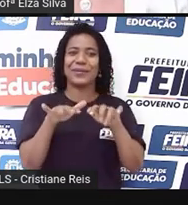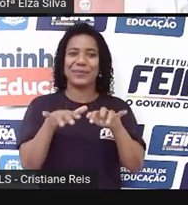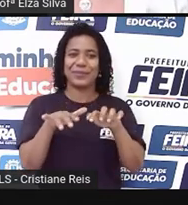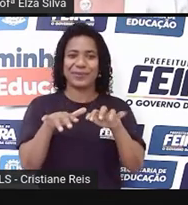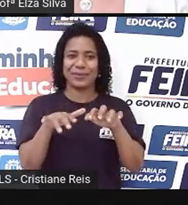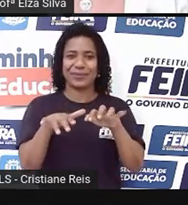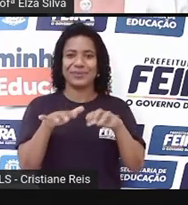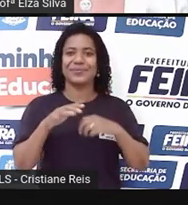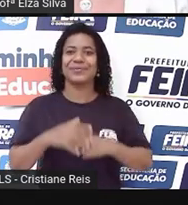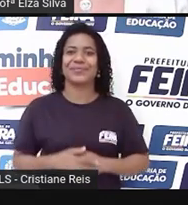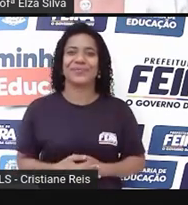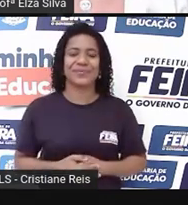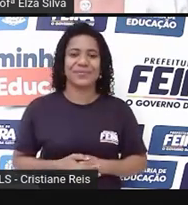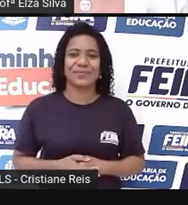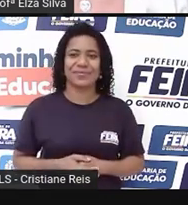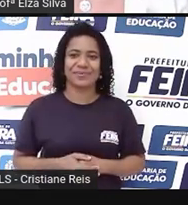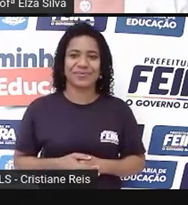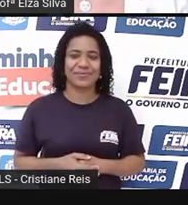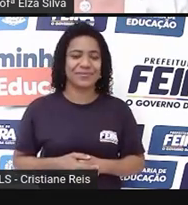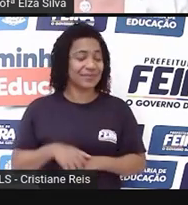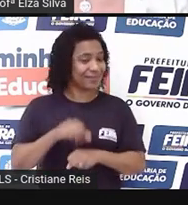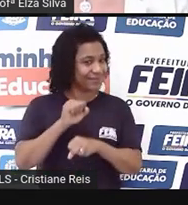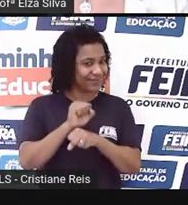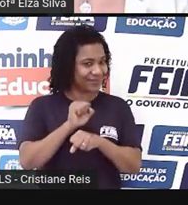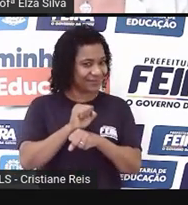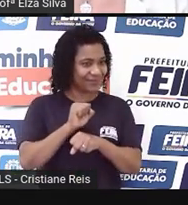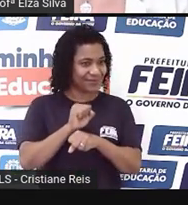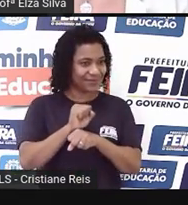So, just a moment, please.